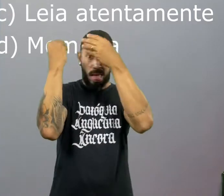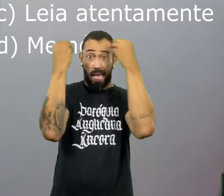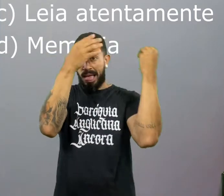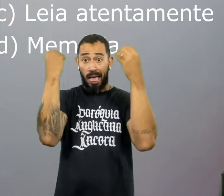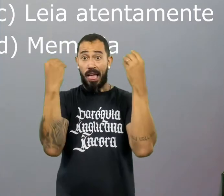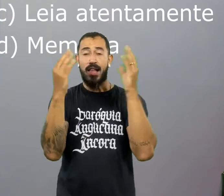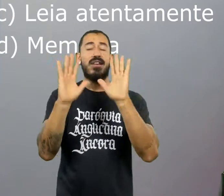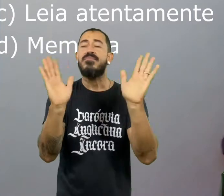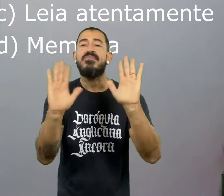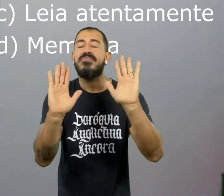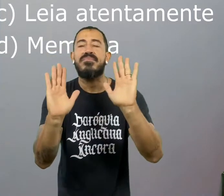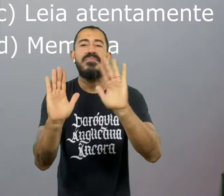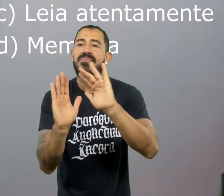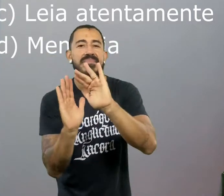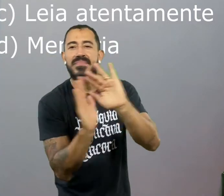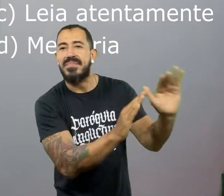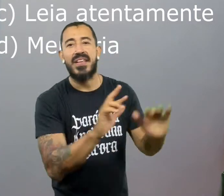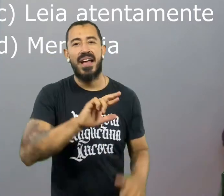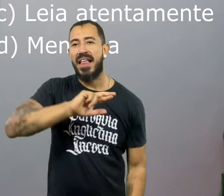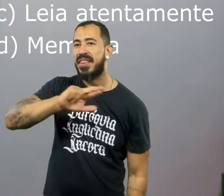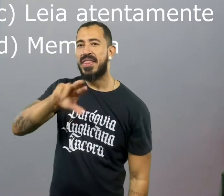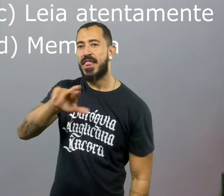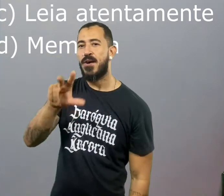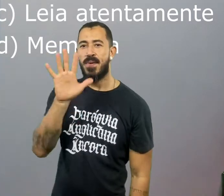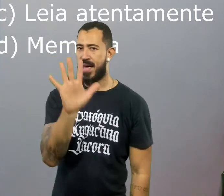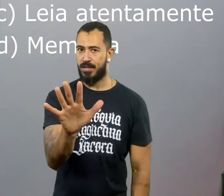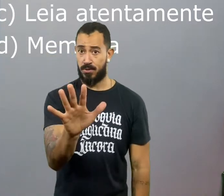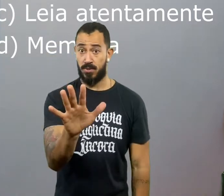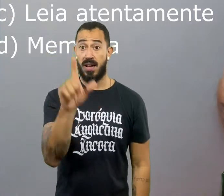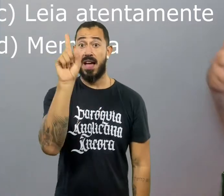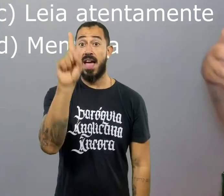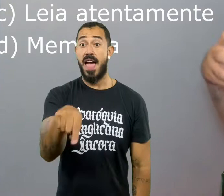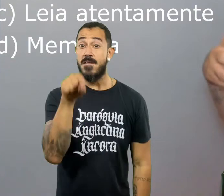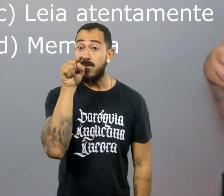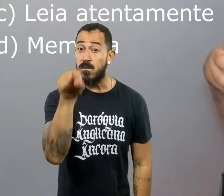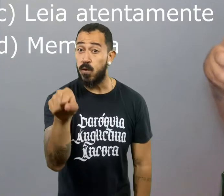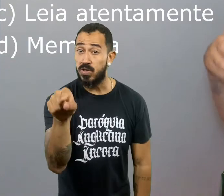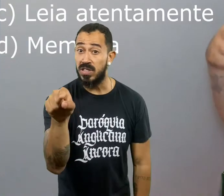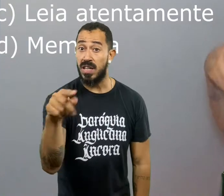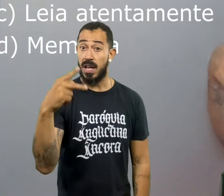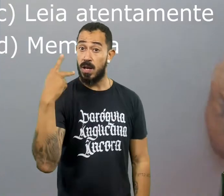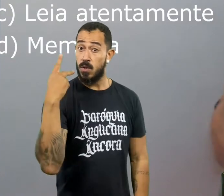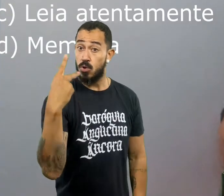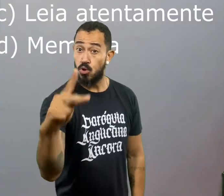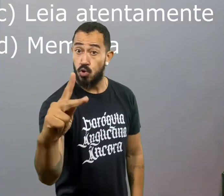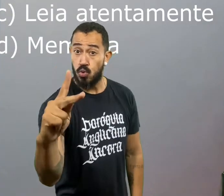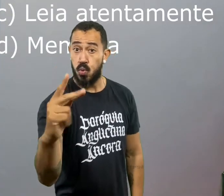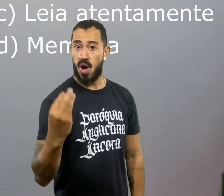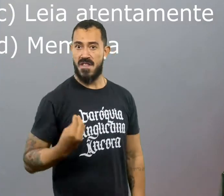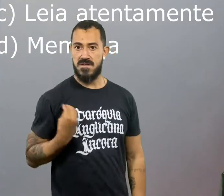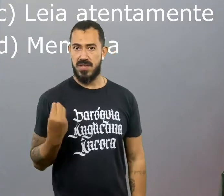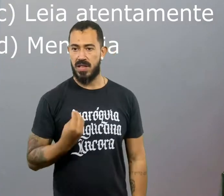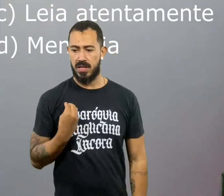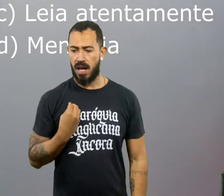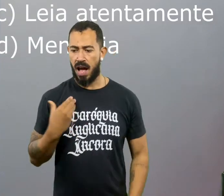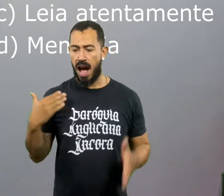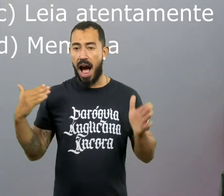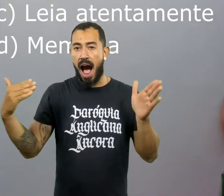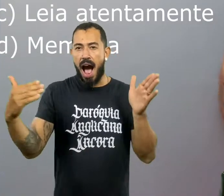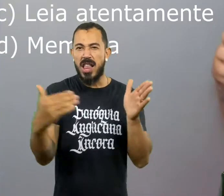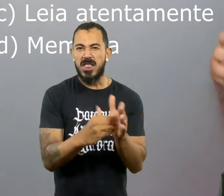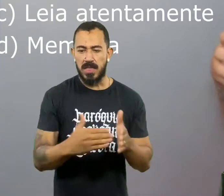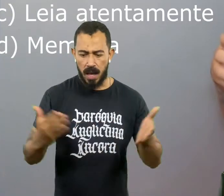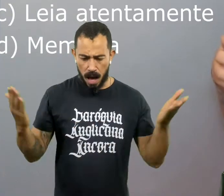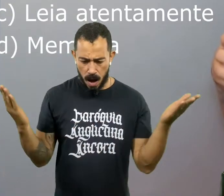esqueço tarefas, mas não é isso. É a capacidade de olhar pra sua trajetória, o que você viveu até aqui, e fazer uma